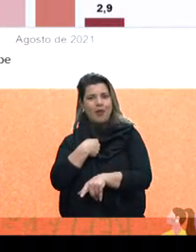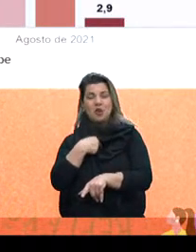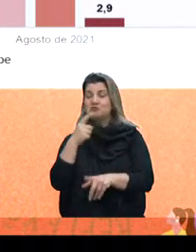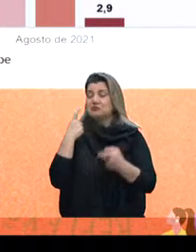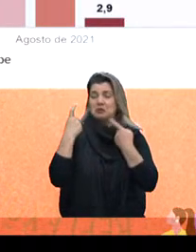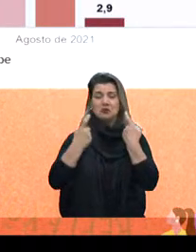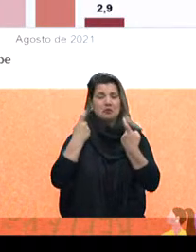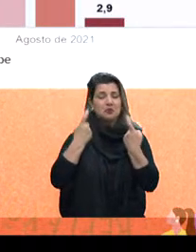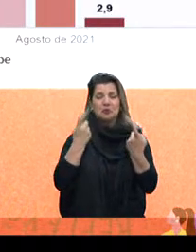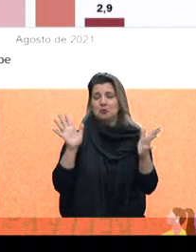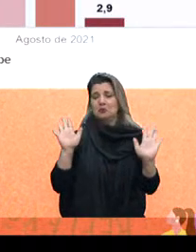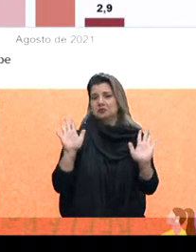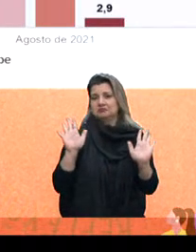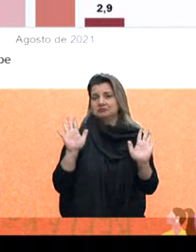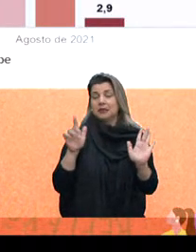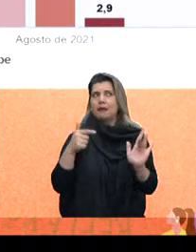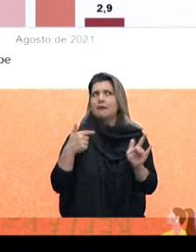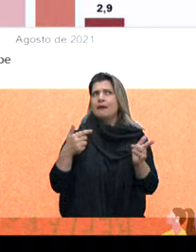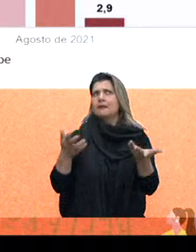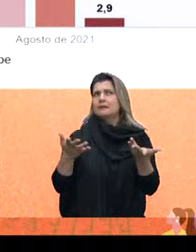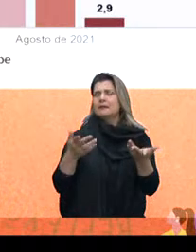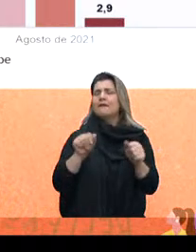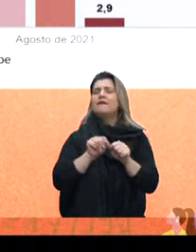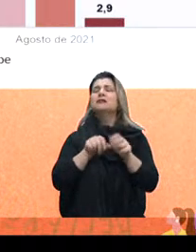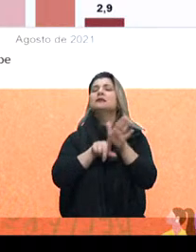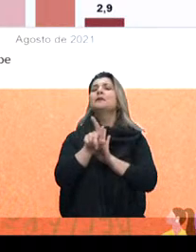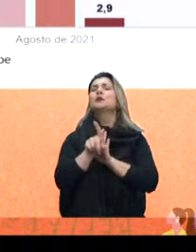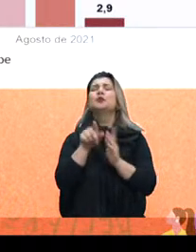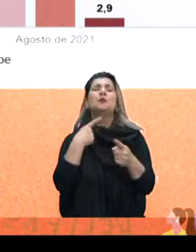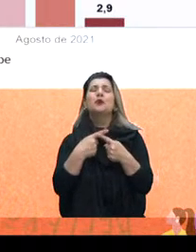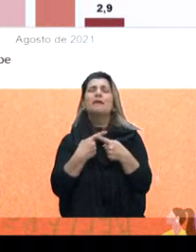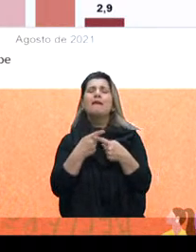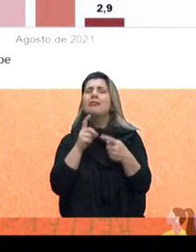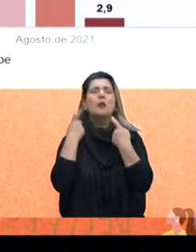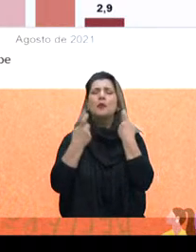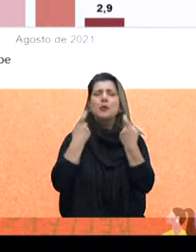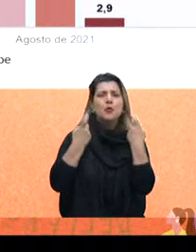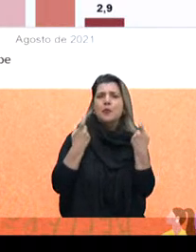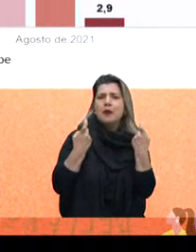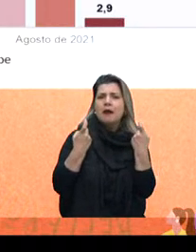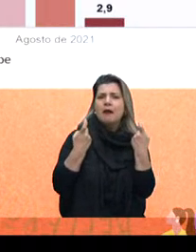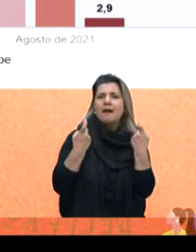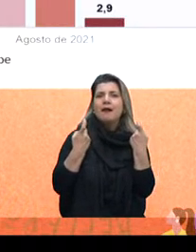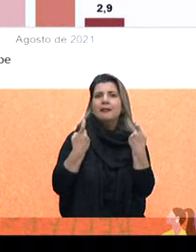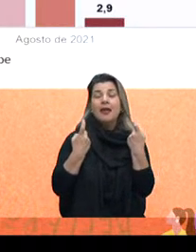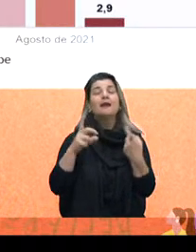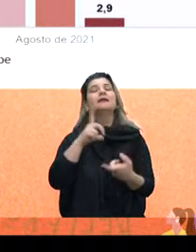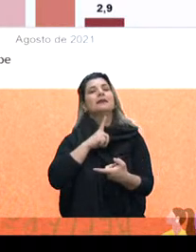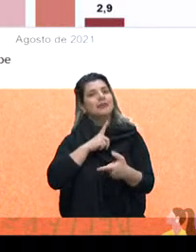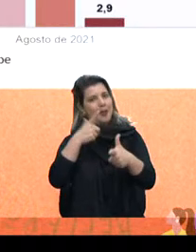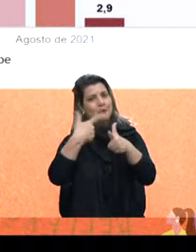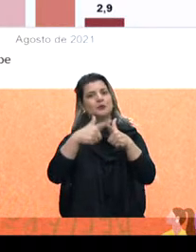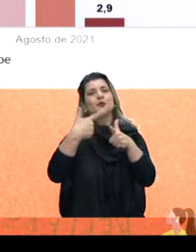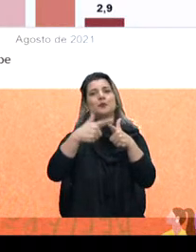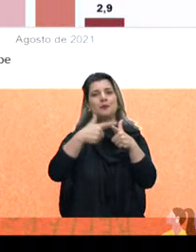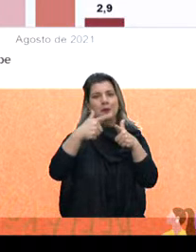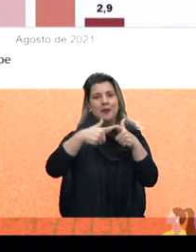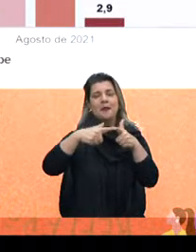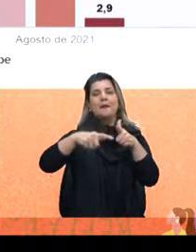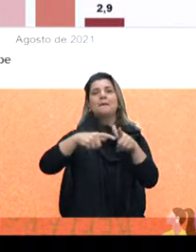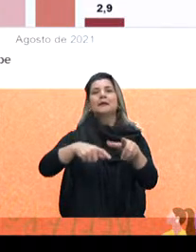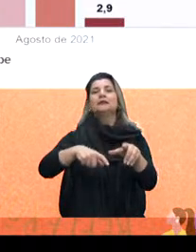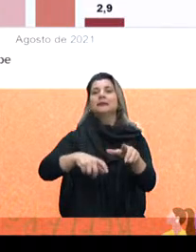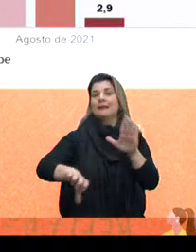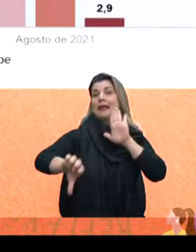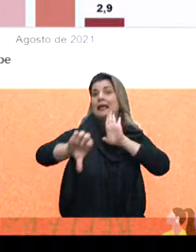preocupo com isso. E aí você questiona por que eles não se preocupam com isso. E nós temos aí pela frente o problema da criminalização da